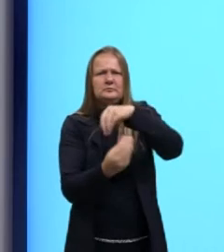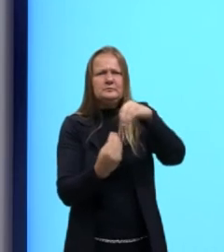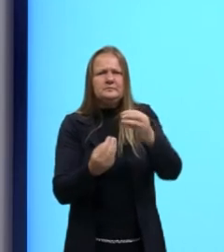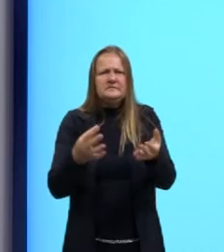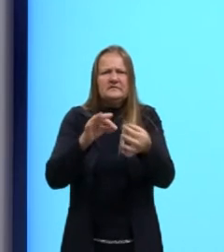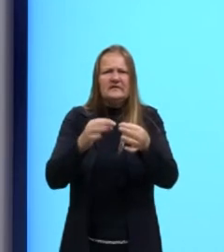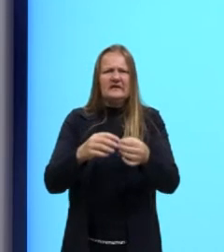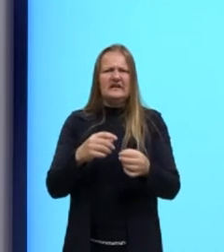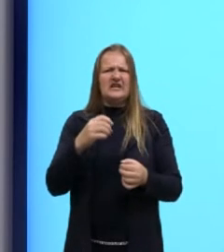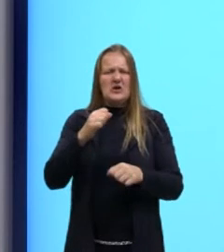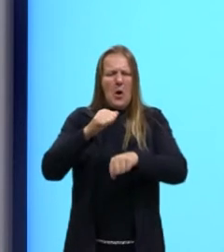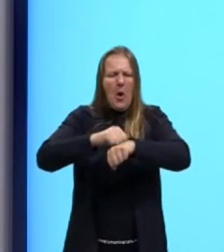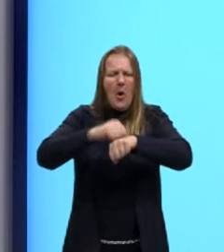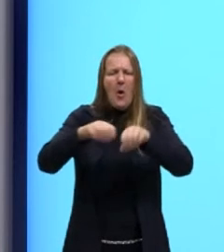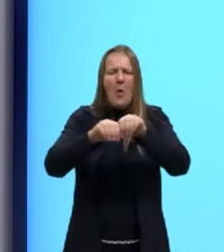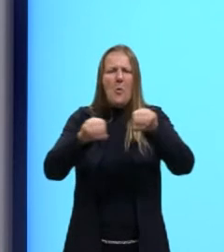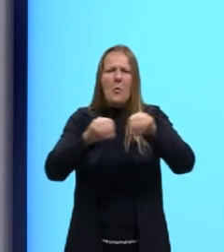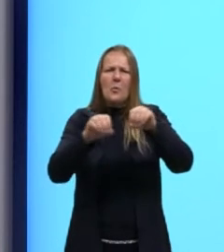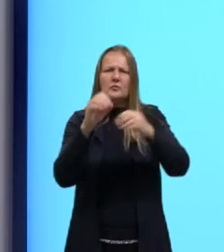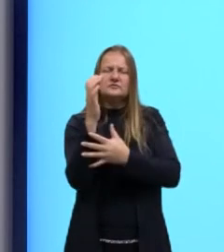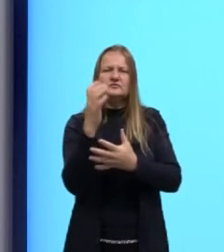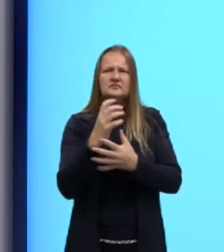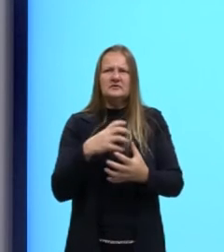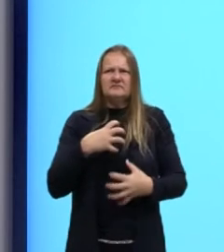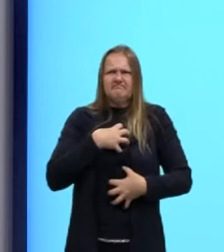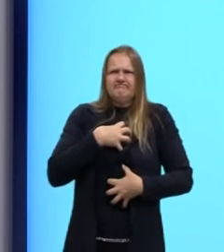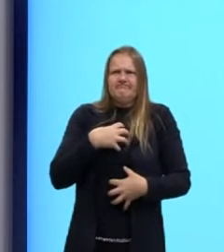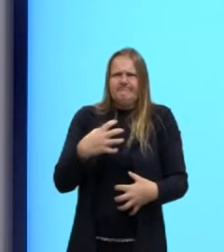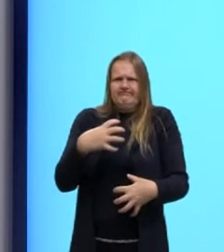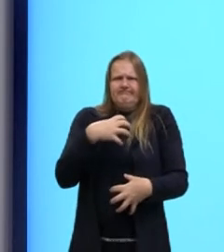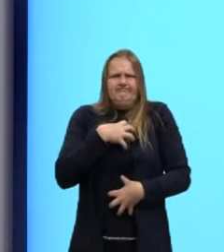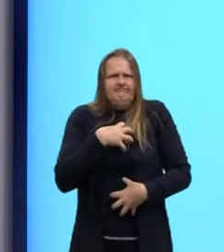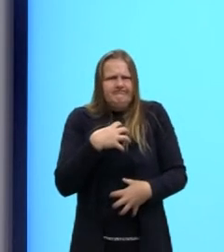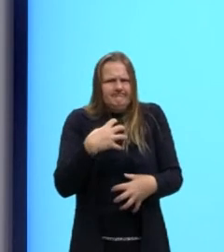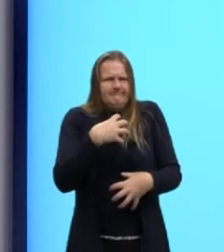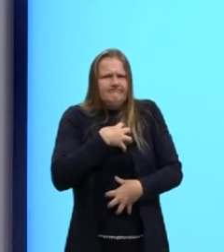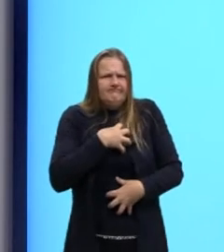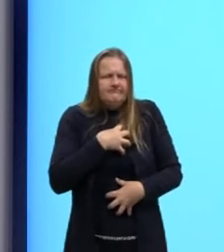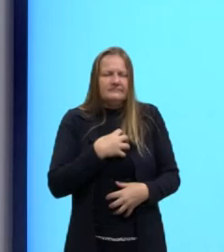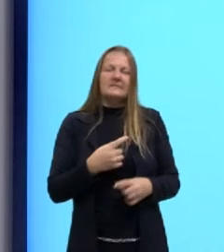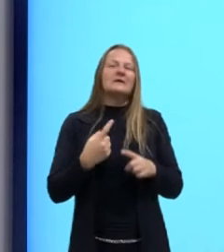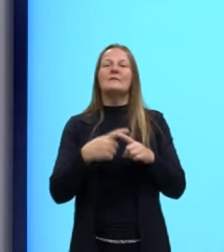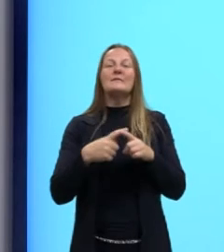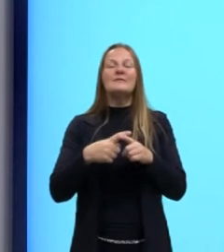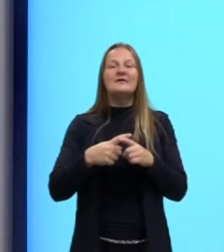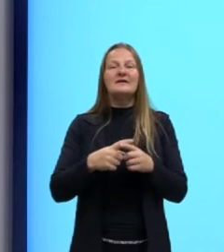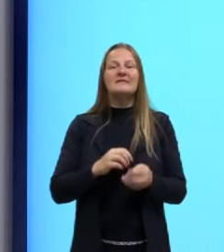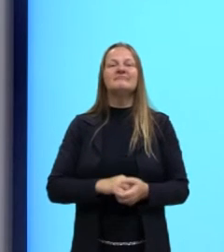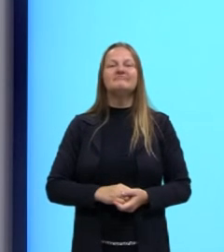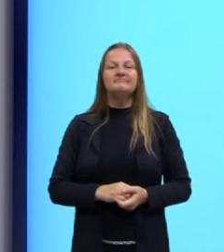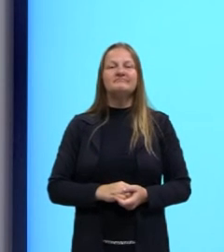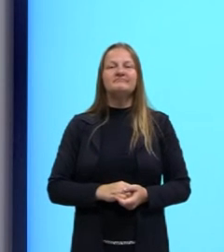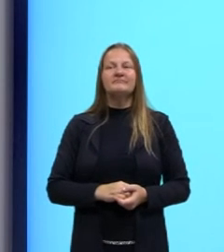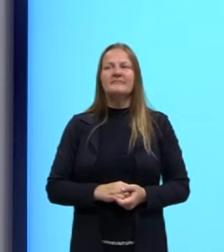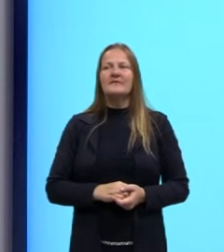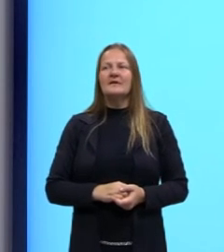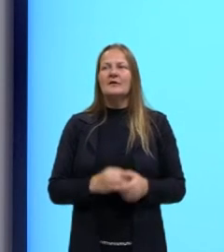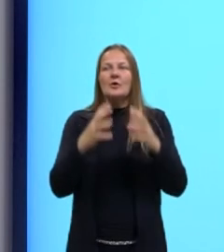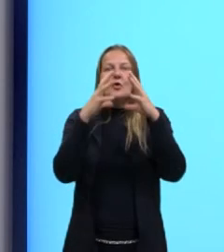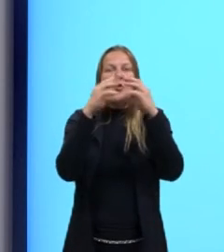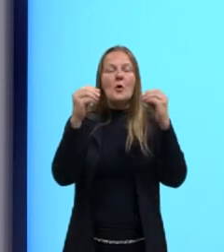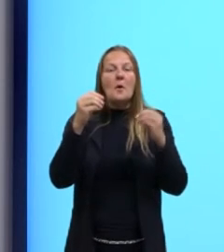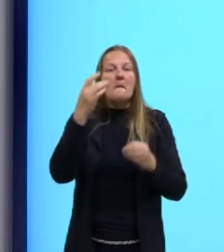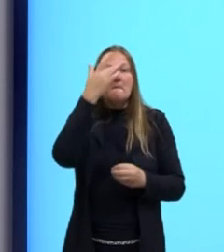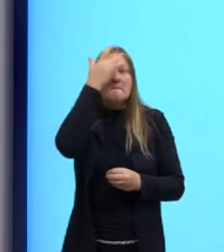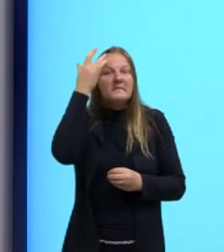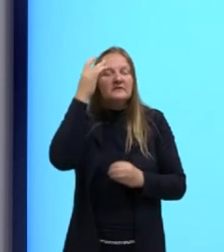carcaças, e dá a intenção, faz um questionamento sobre o desaparecimento de